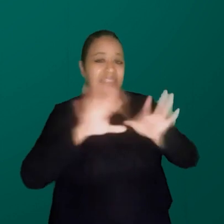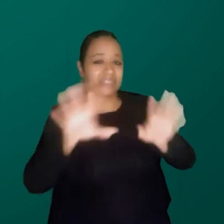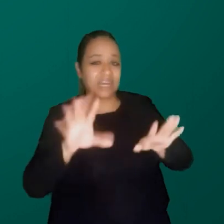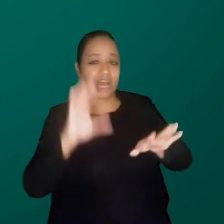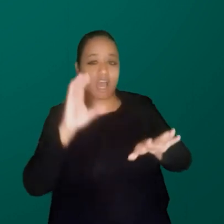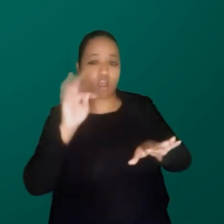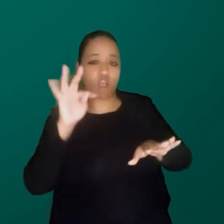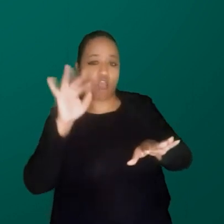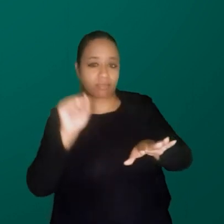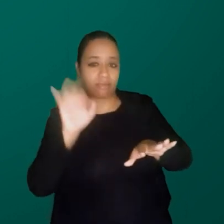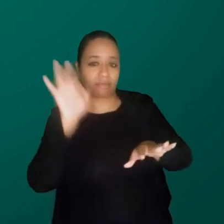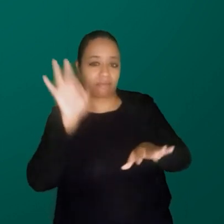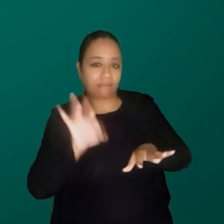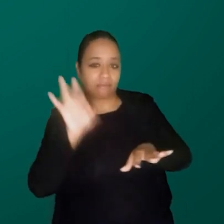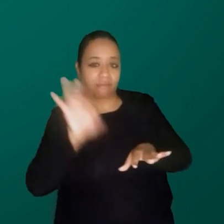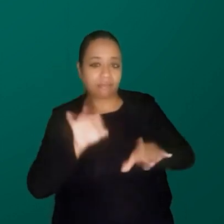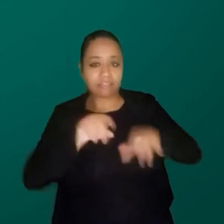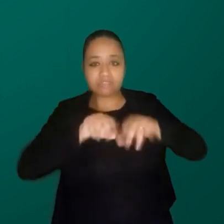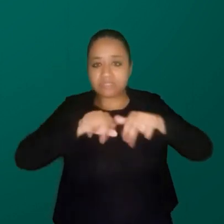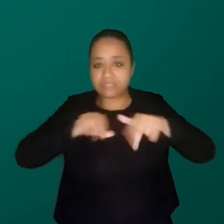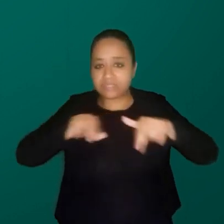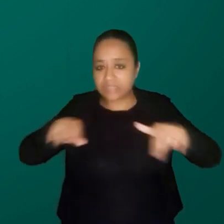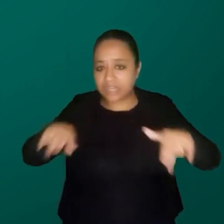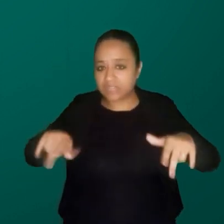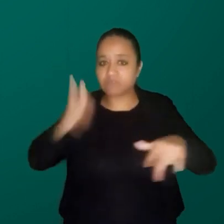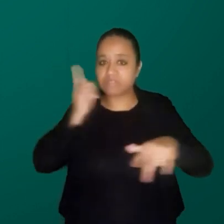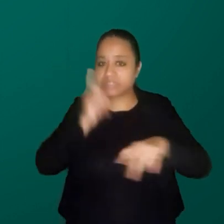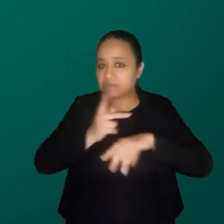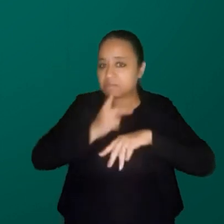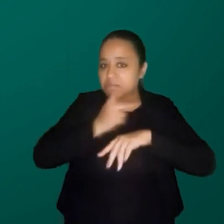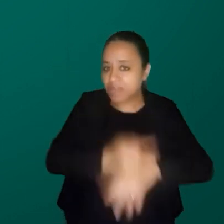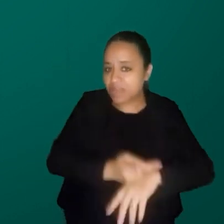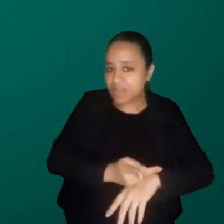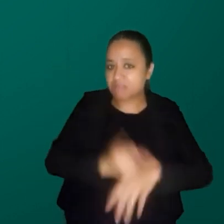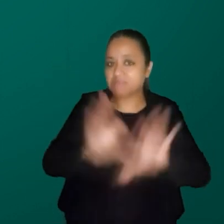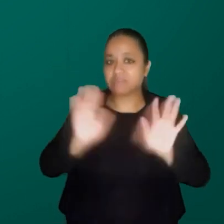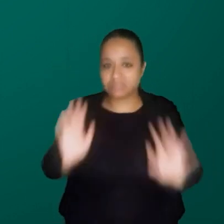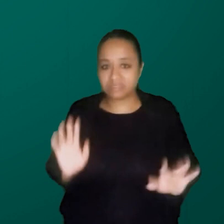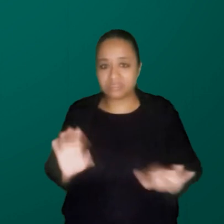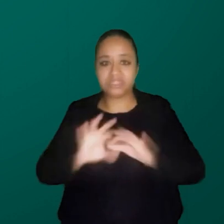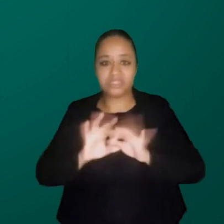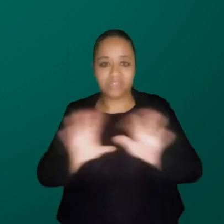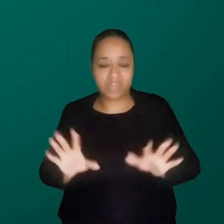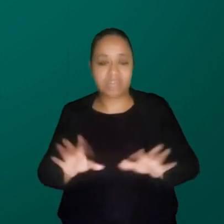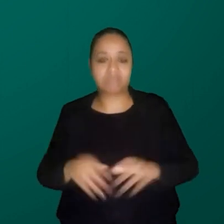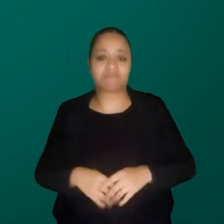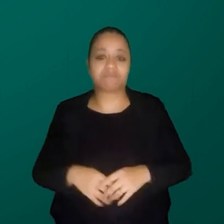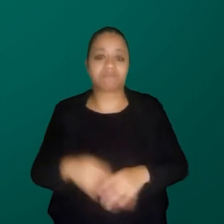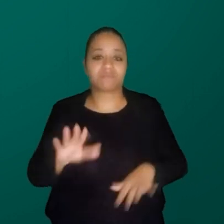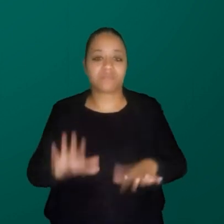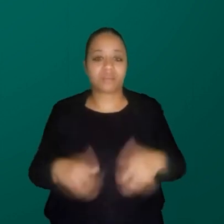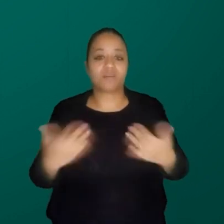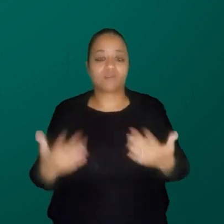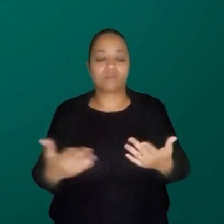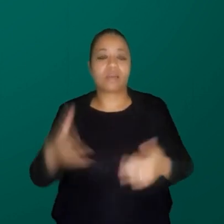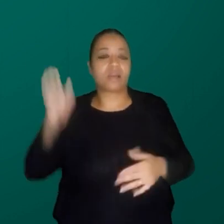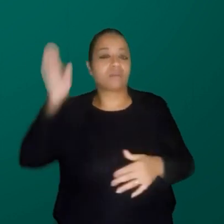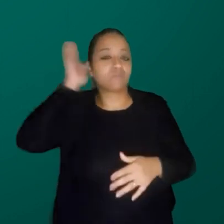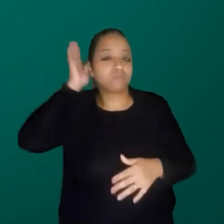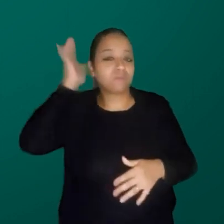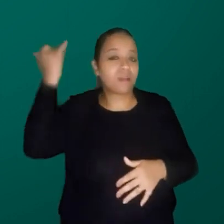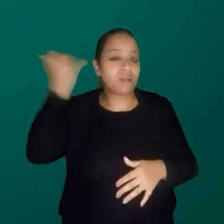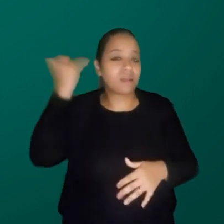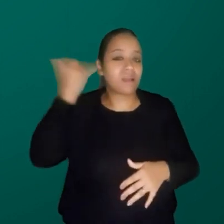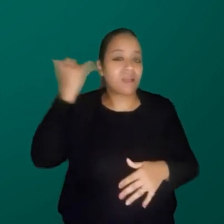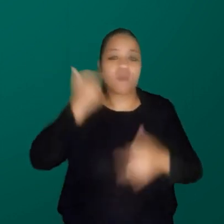da diversidade, para a gente falar que é diverso para ganhar esse prêmio aqui da diversidade, para dar um check aqui. Então, assim, a escuta, ela é